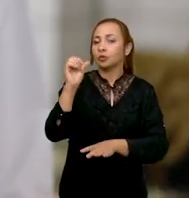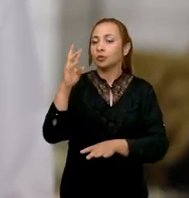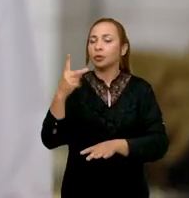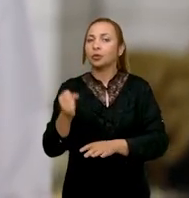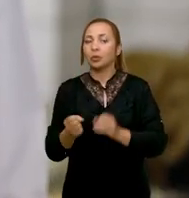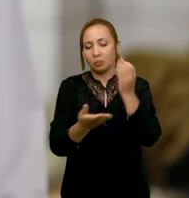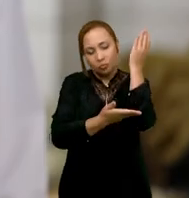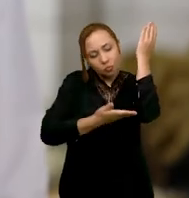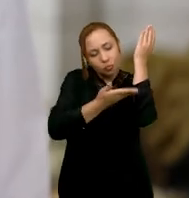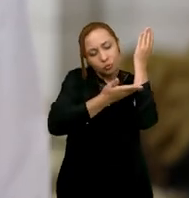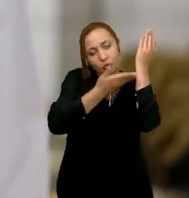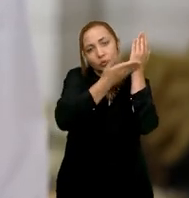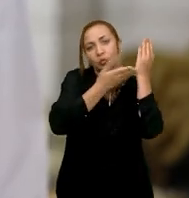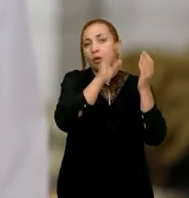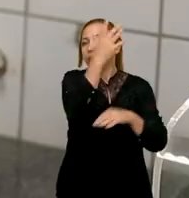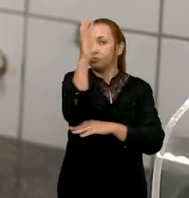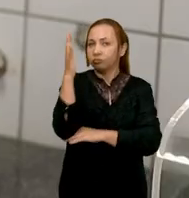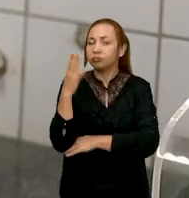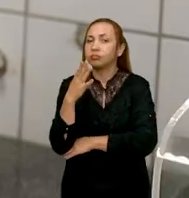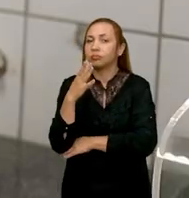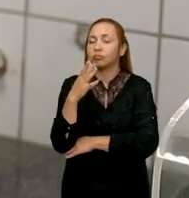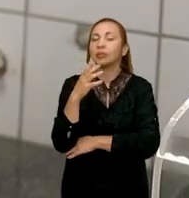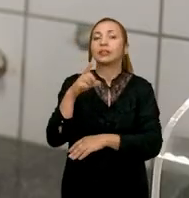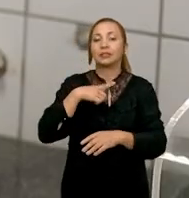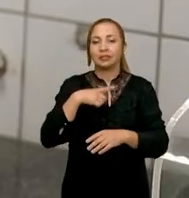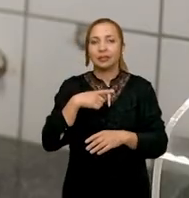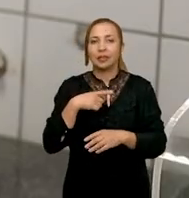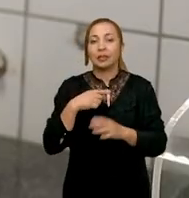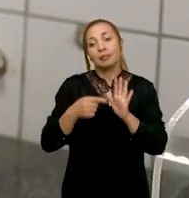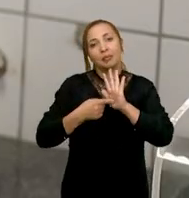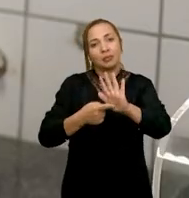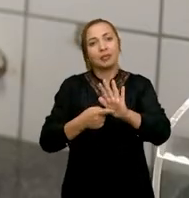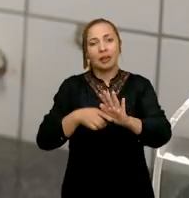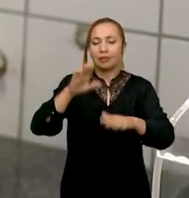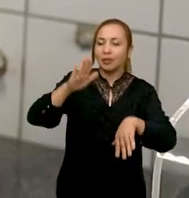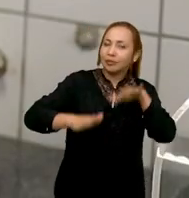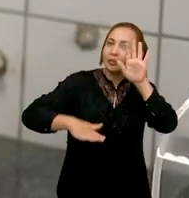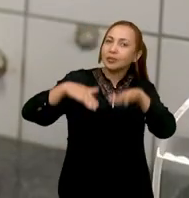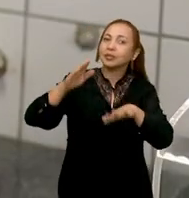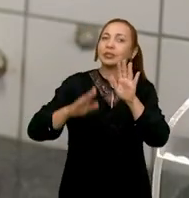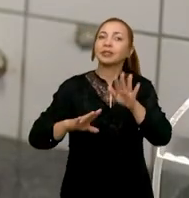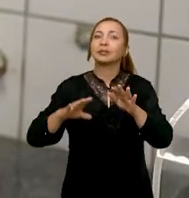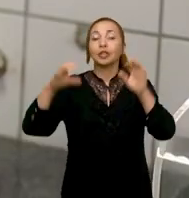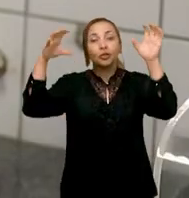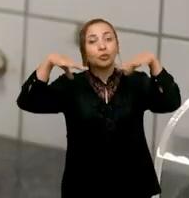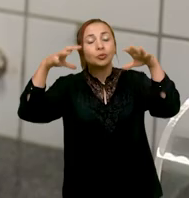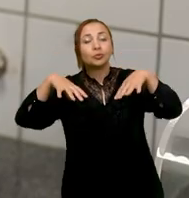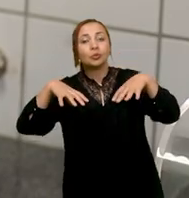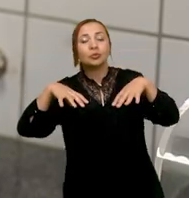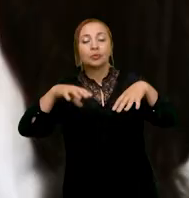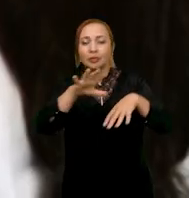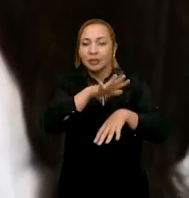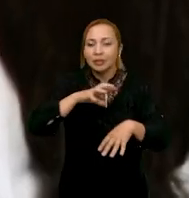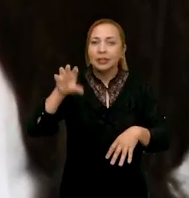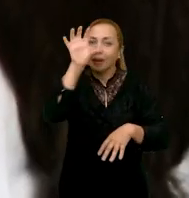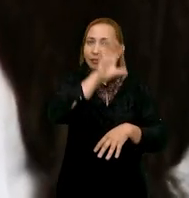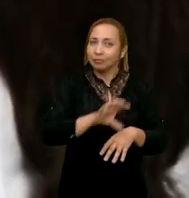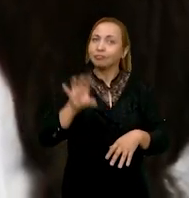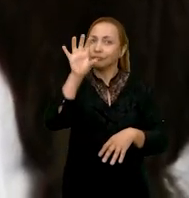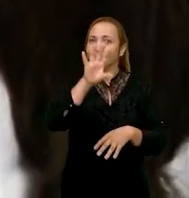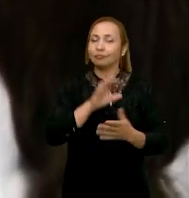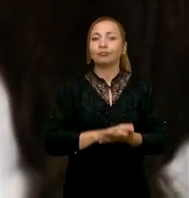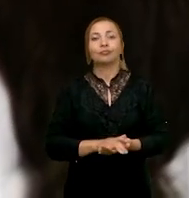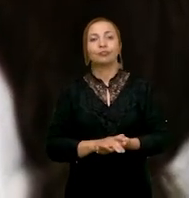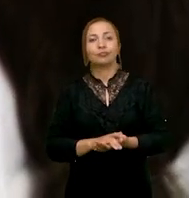oxigênio das árvores da caatinga, eles servem como indicadores de variações hidrológicas dessa região. Além disso,